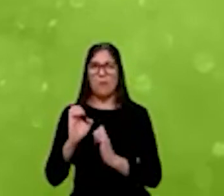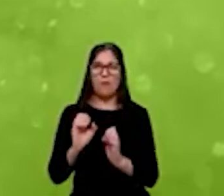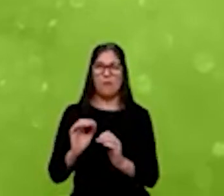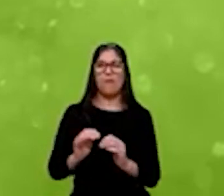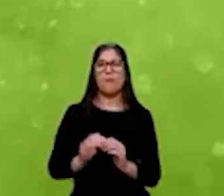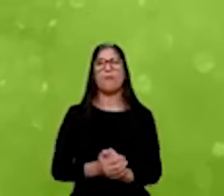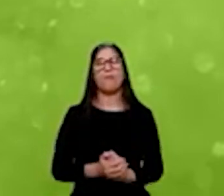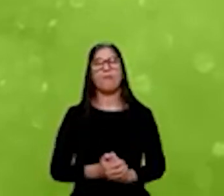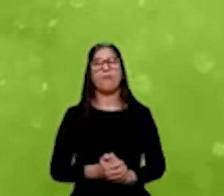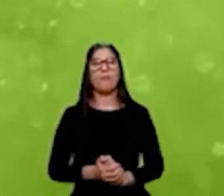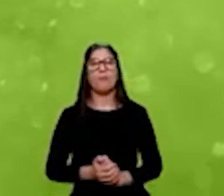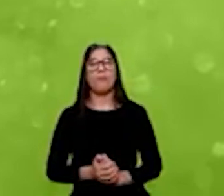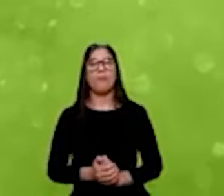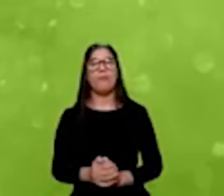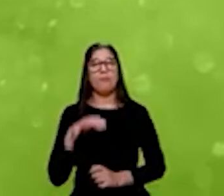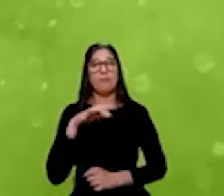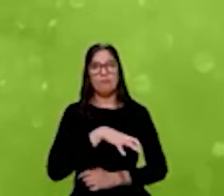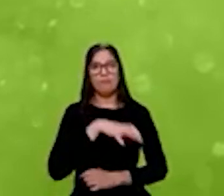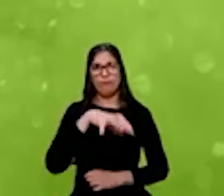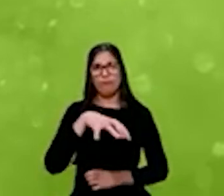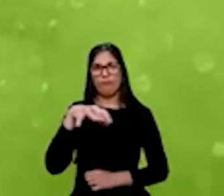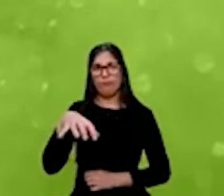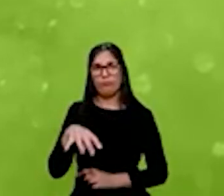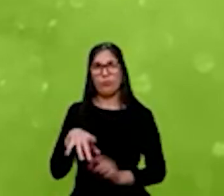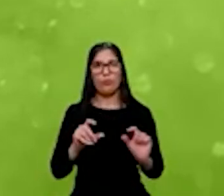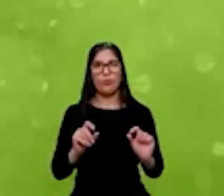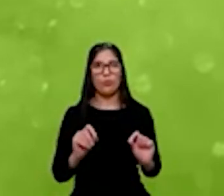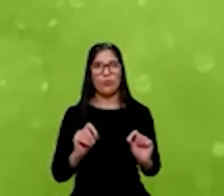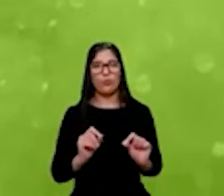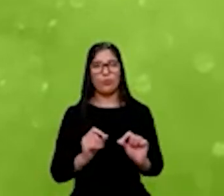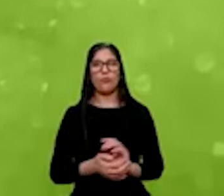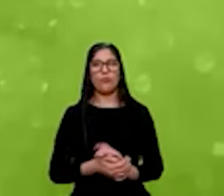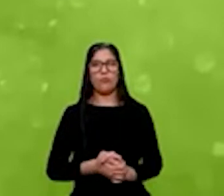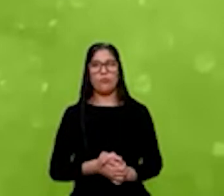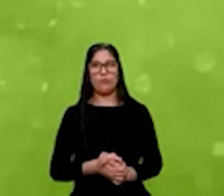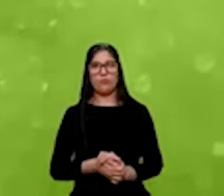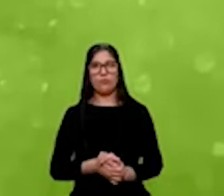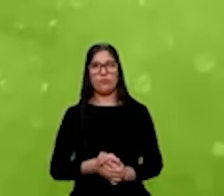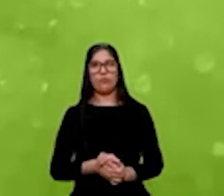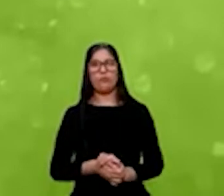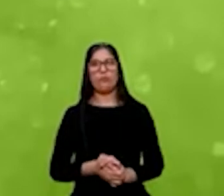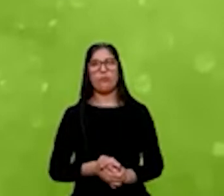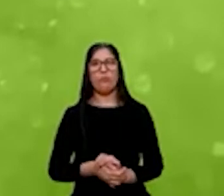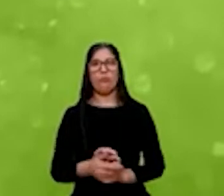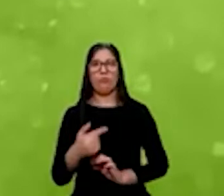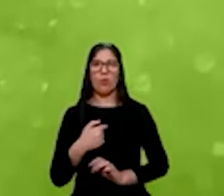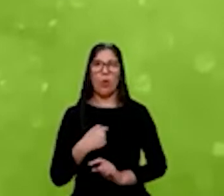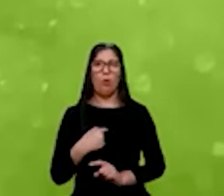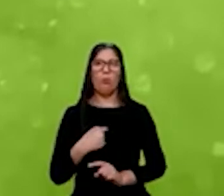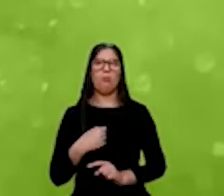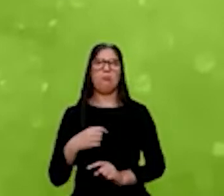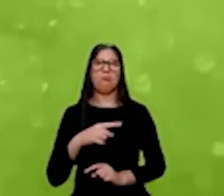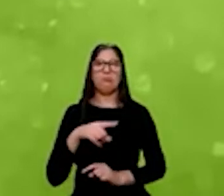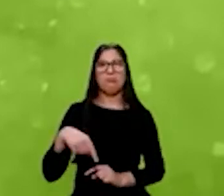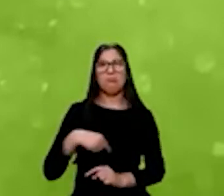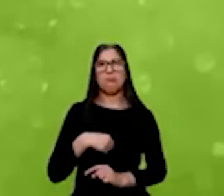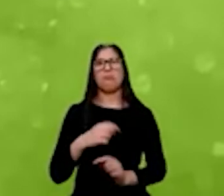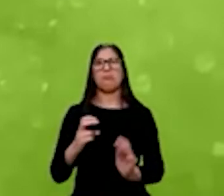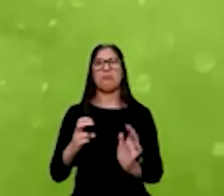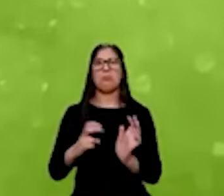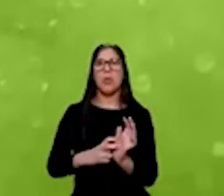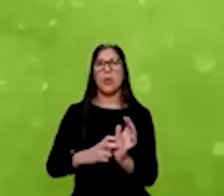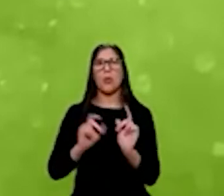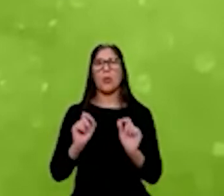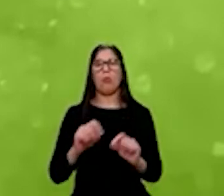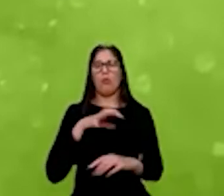esses setores são setores que a gente julga, e o banco, como setores muito importantes para a gente fomentar